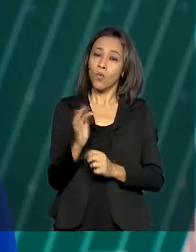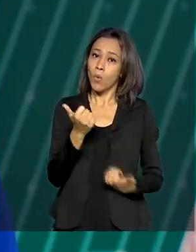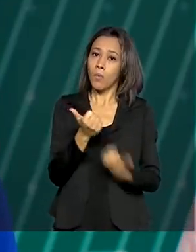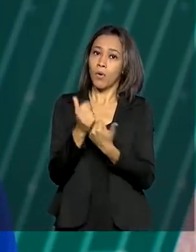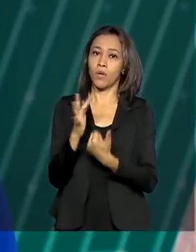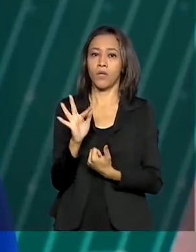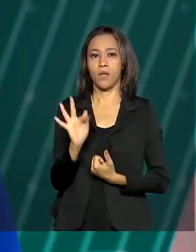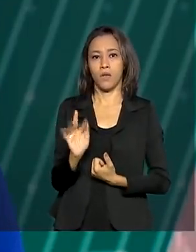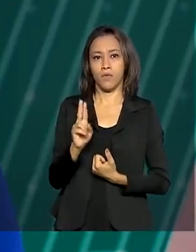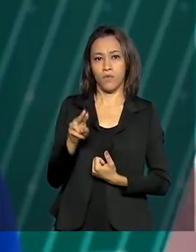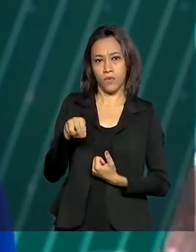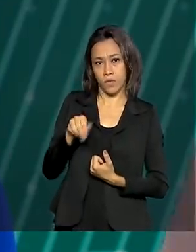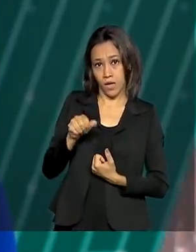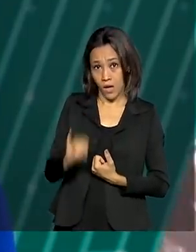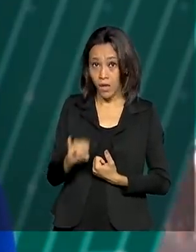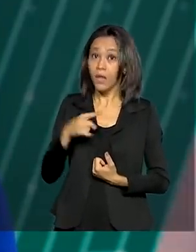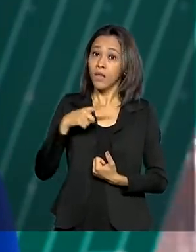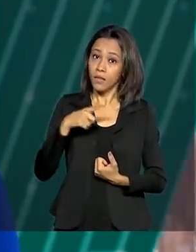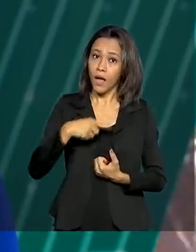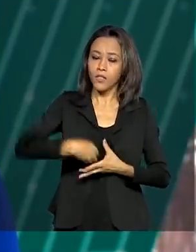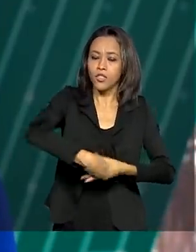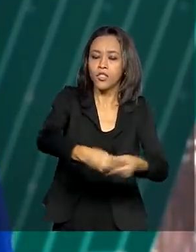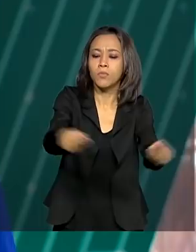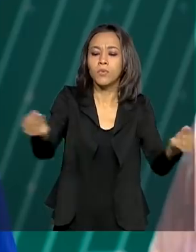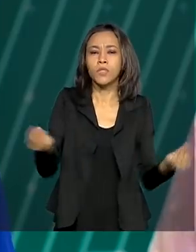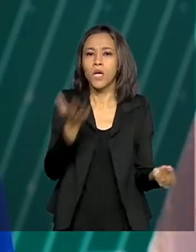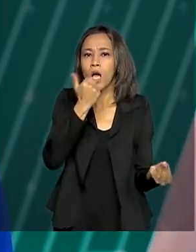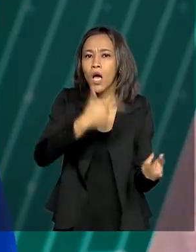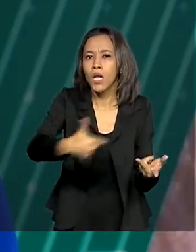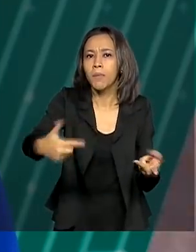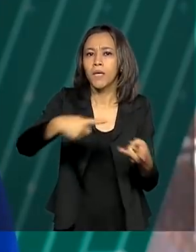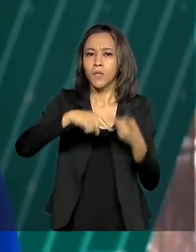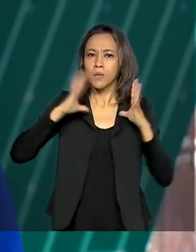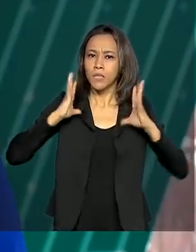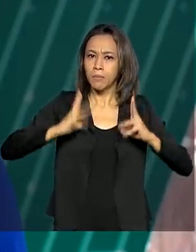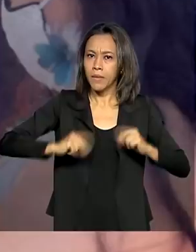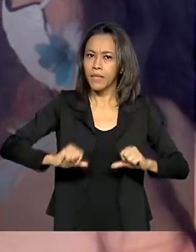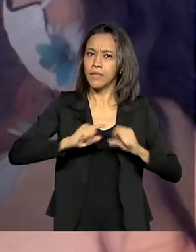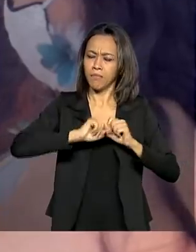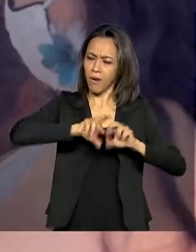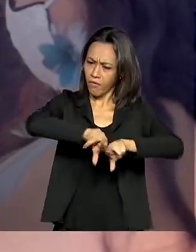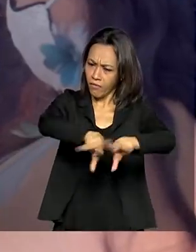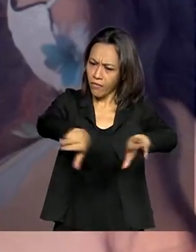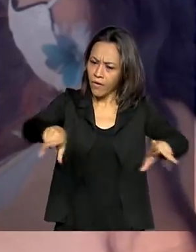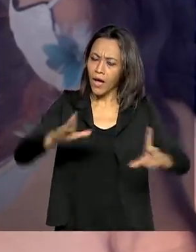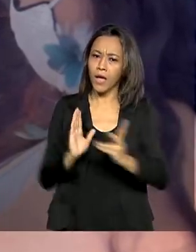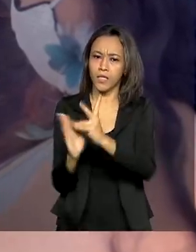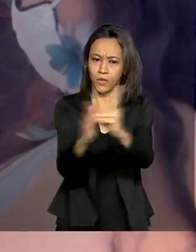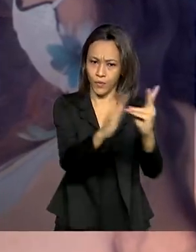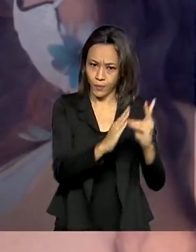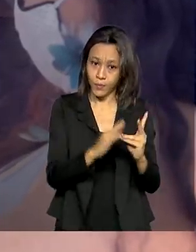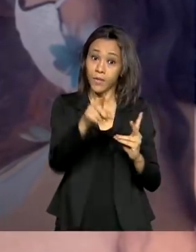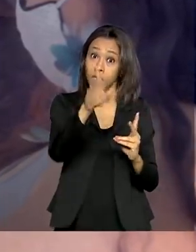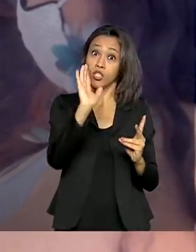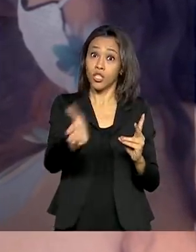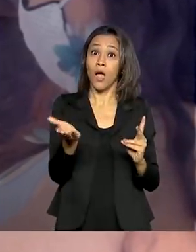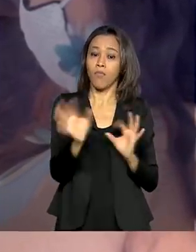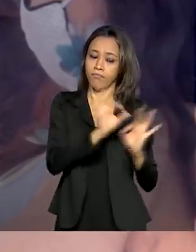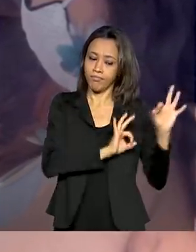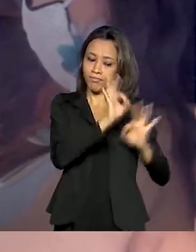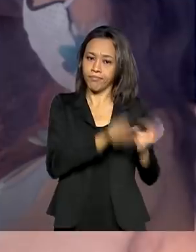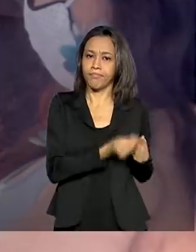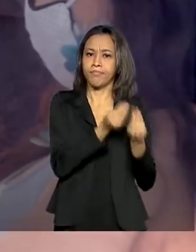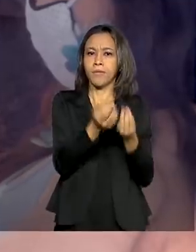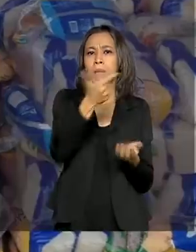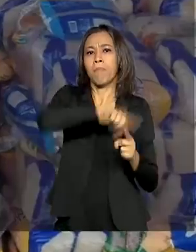cestas de alimentos e kits de higiene e limpeza para várias etnias. Está em andamento a entrega de mais de 3 mil